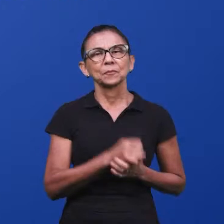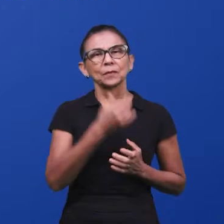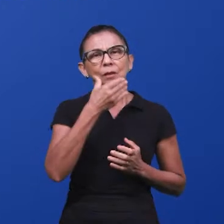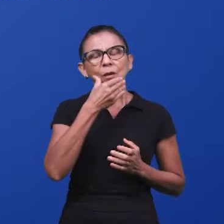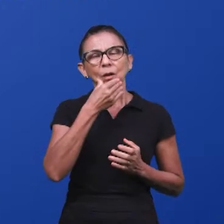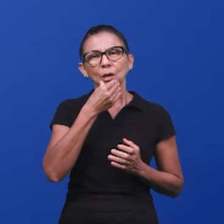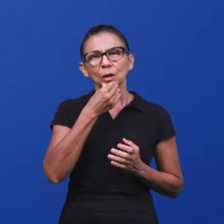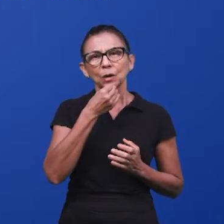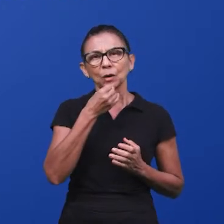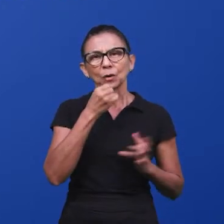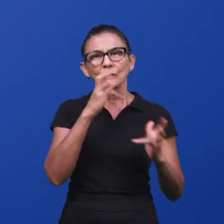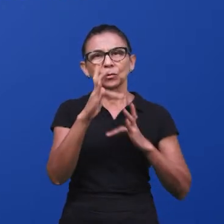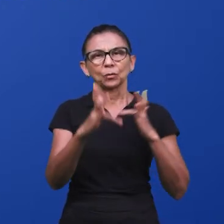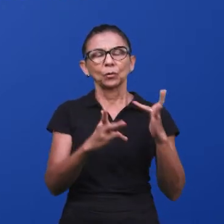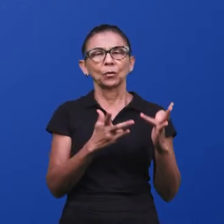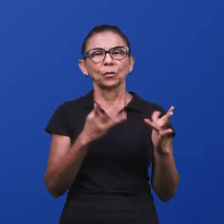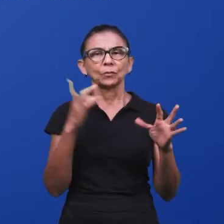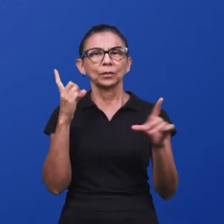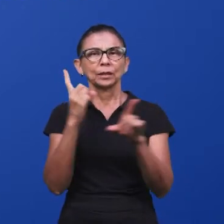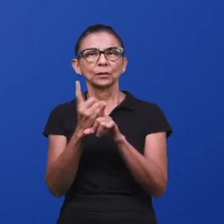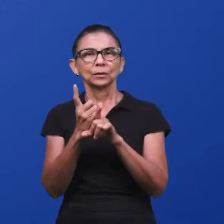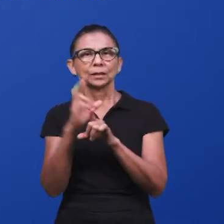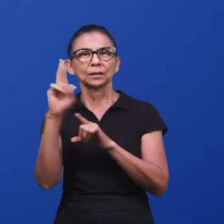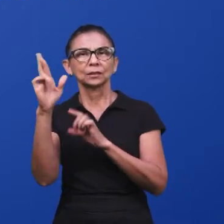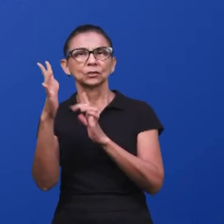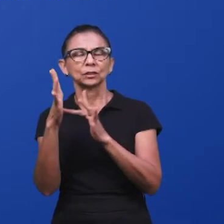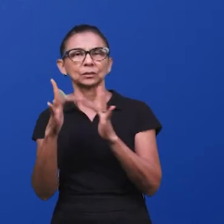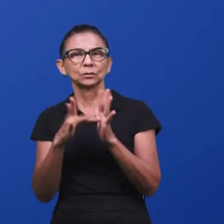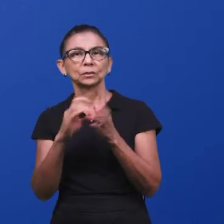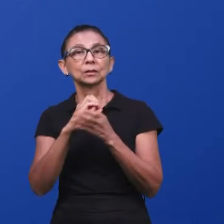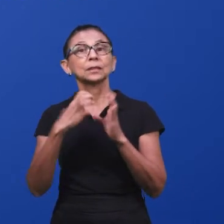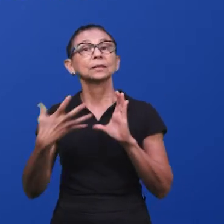e para o encontro com o esposo, o Senhor Jesus.